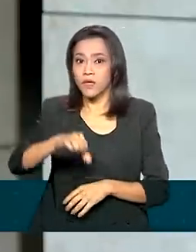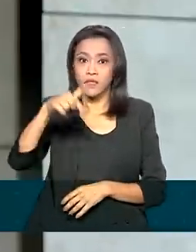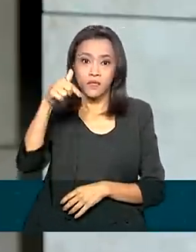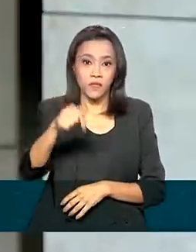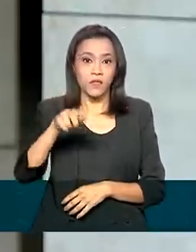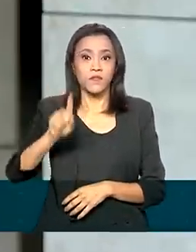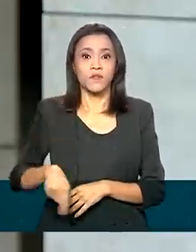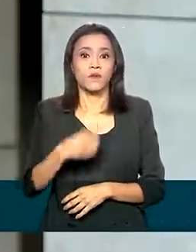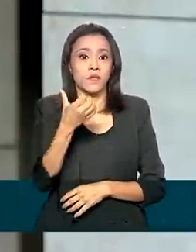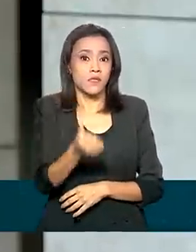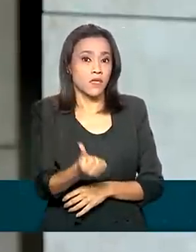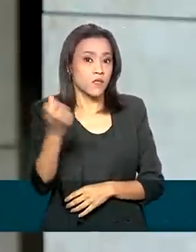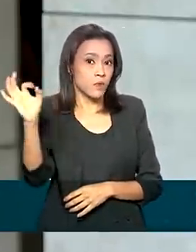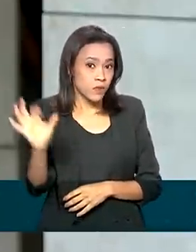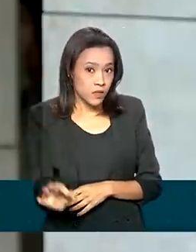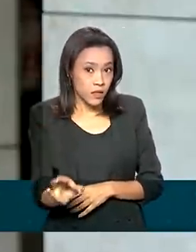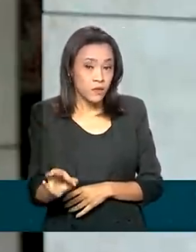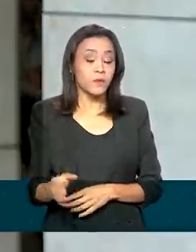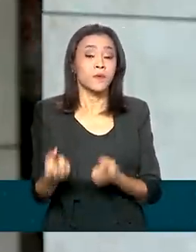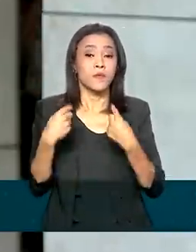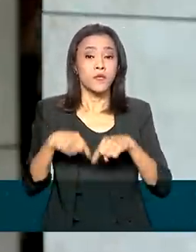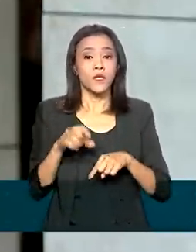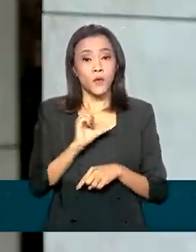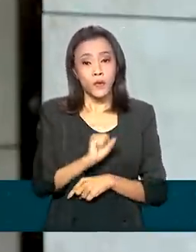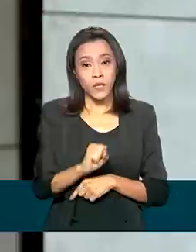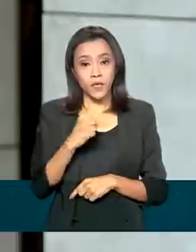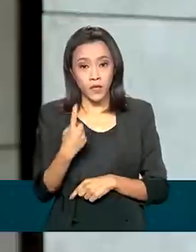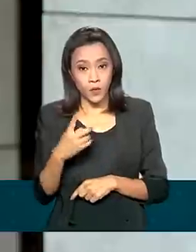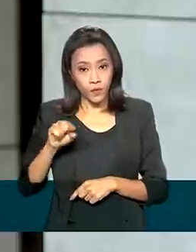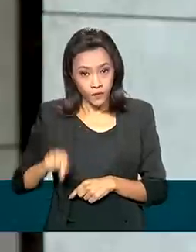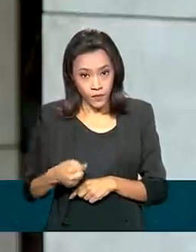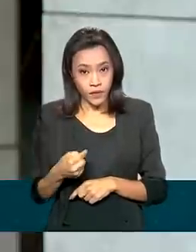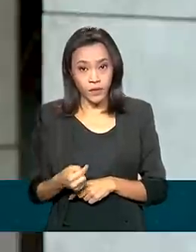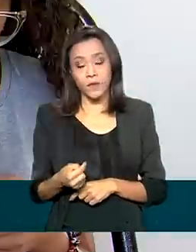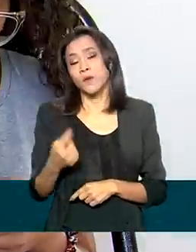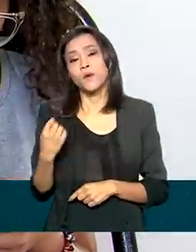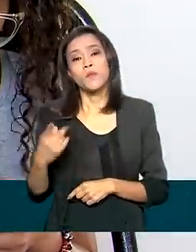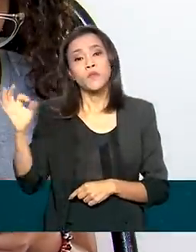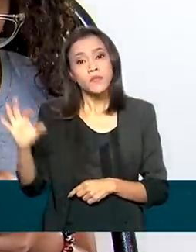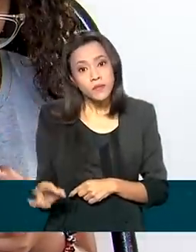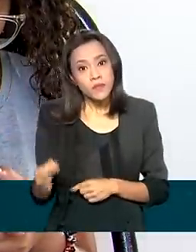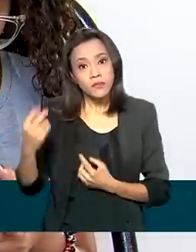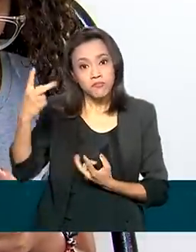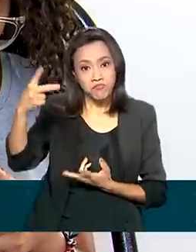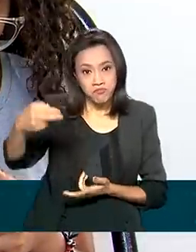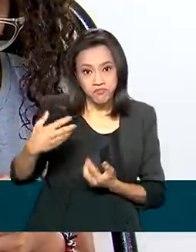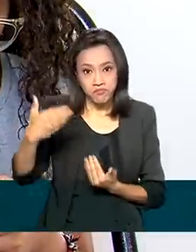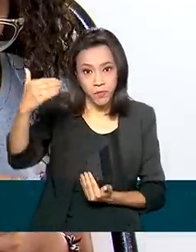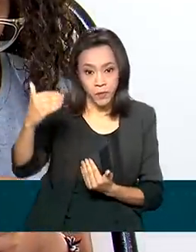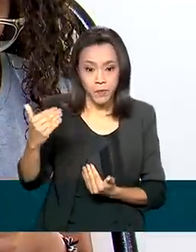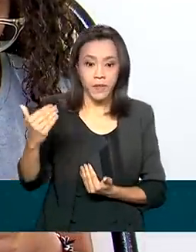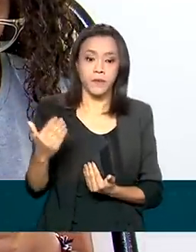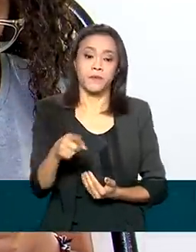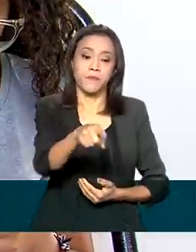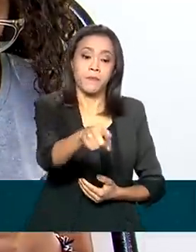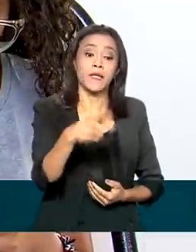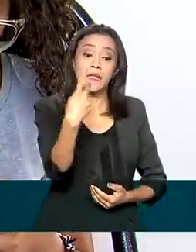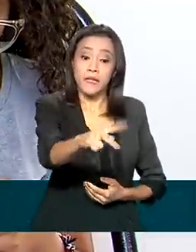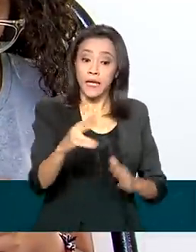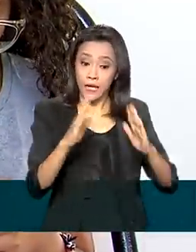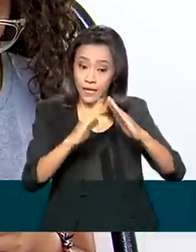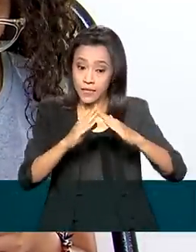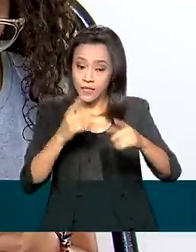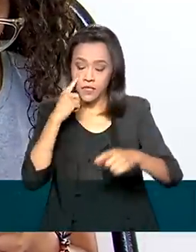% e 80,1%, respectivamente. Na casa de Iris, o monitoramento é